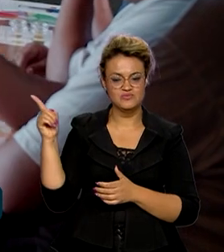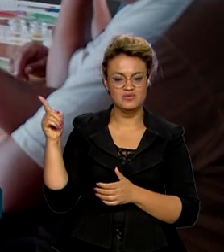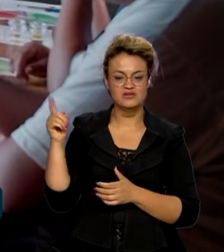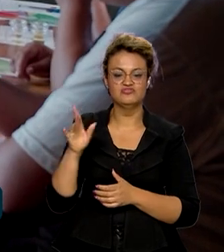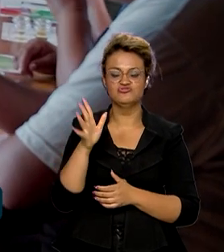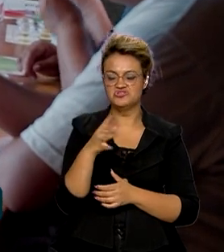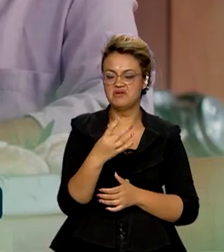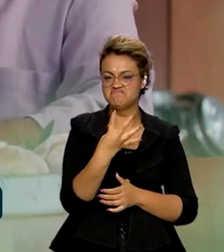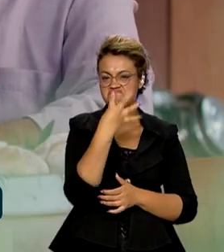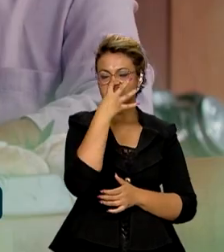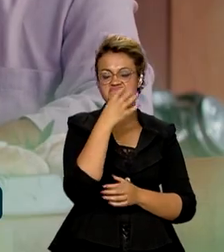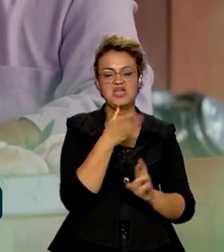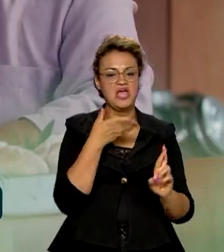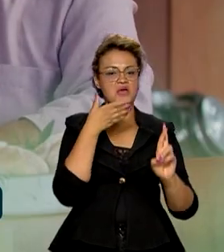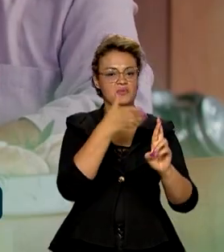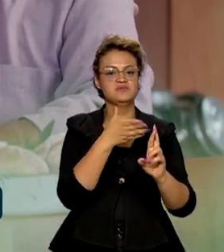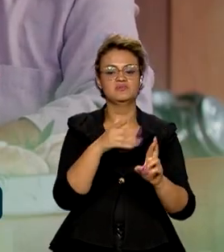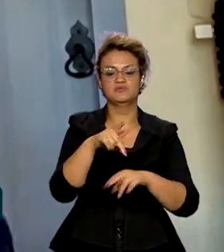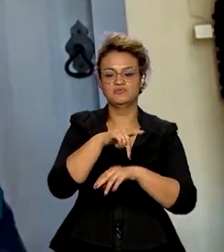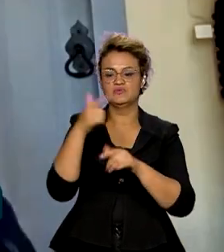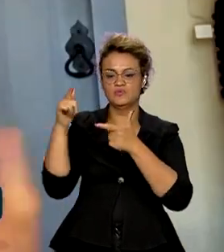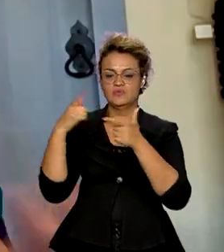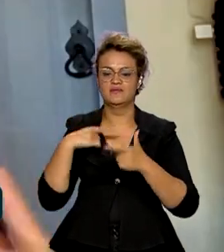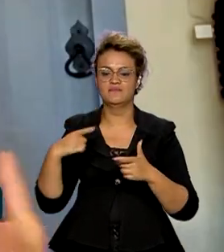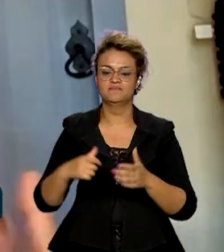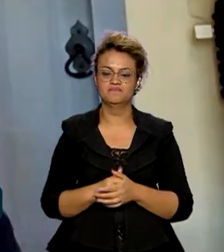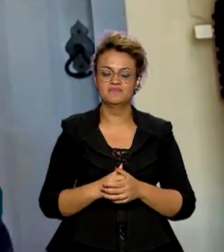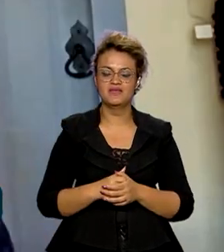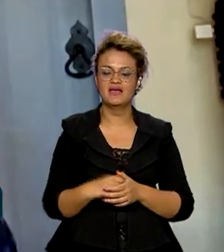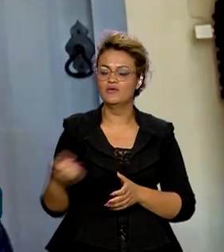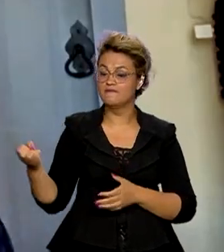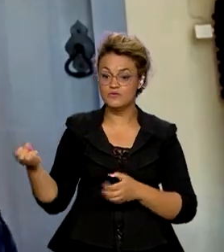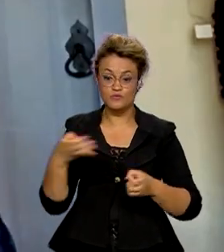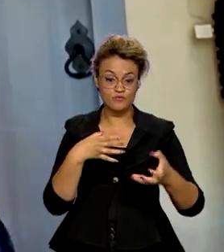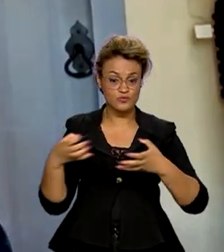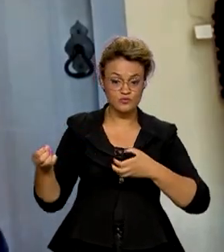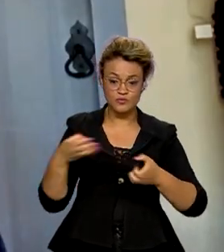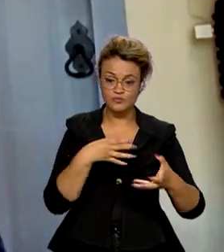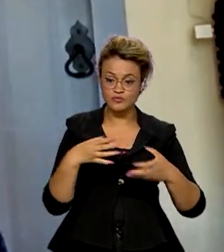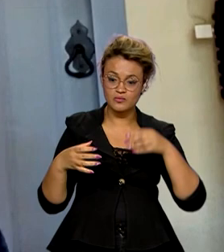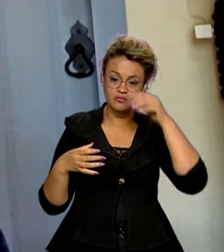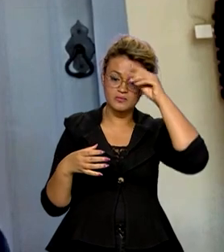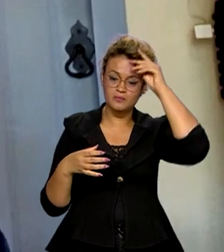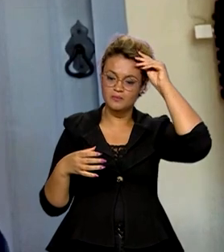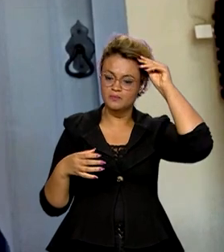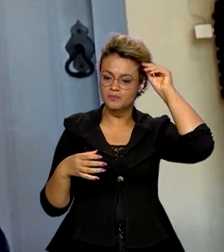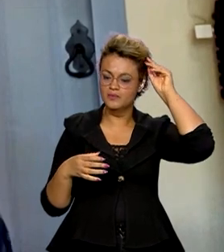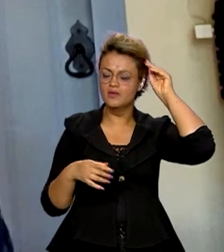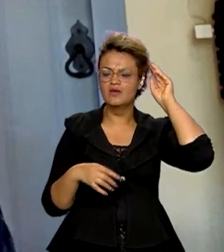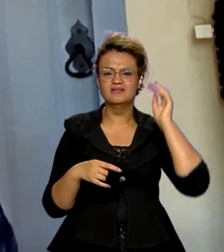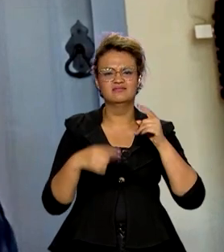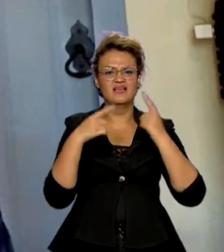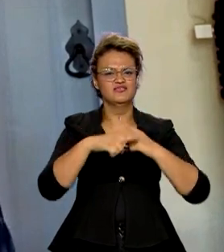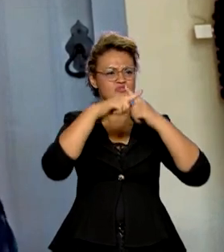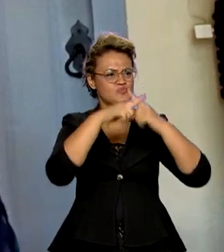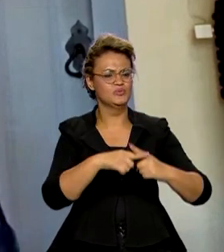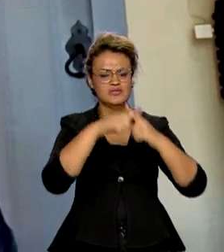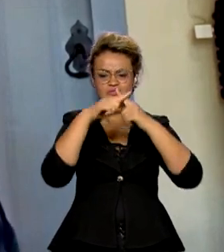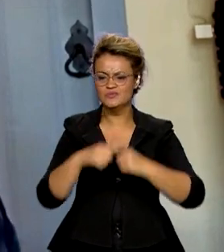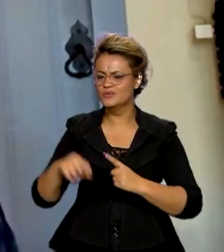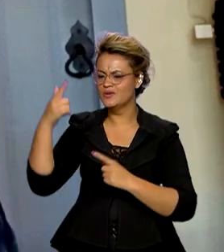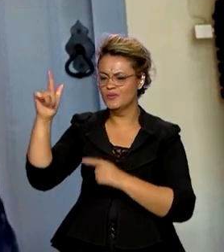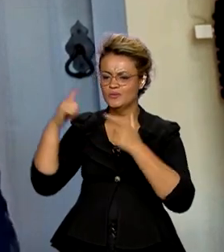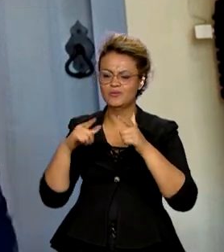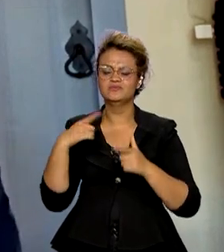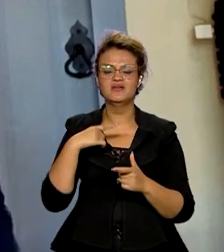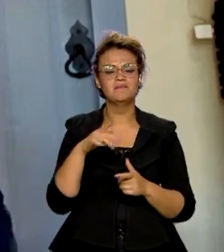reconhecimentos internacionais. Agora estão surgindo tantos, tantos concursos, mas a gente acha importante,